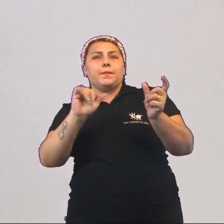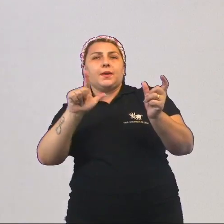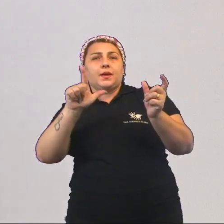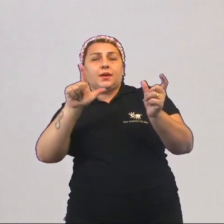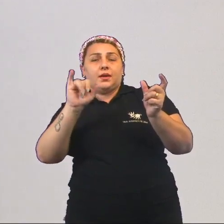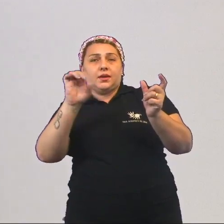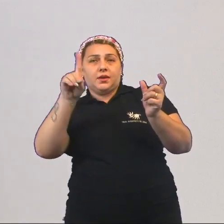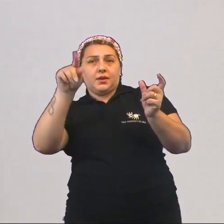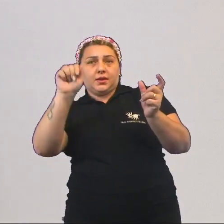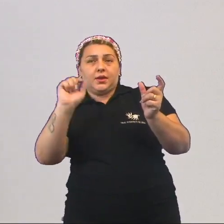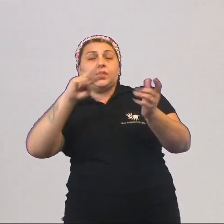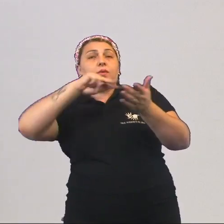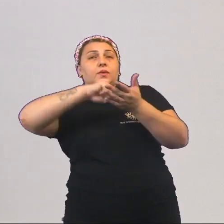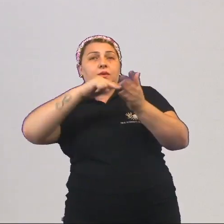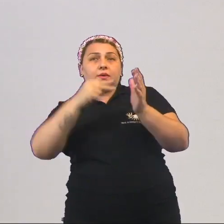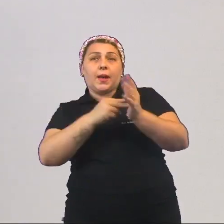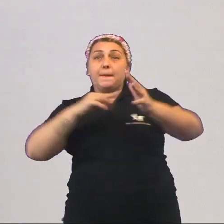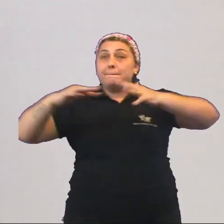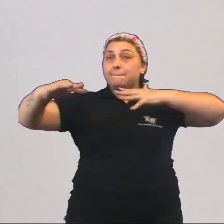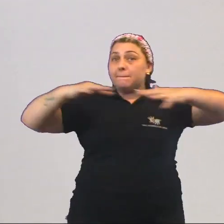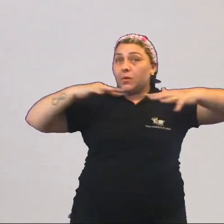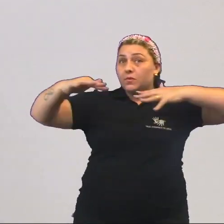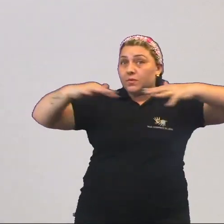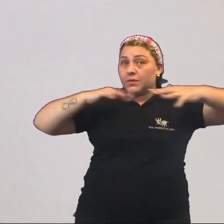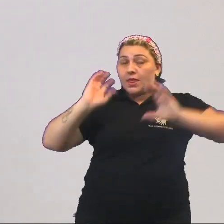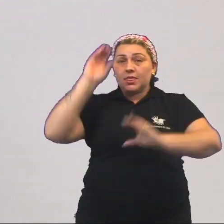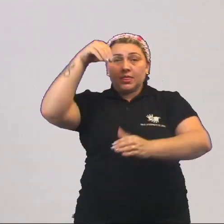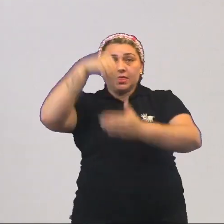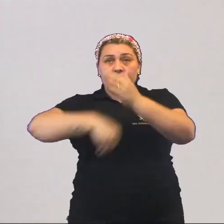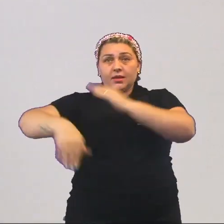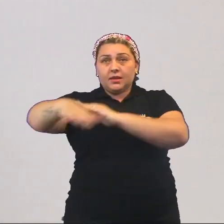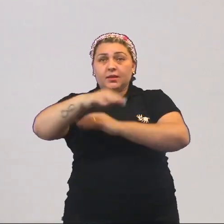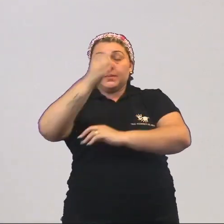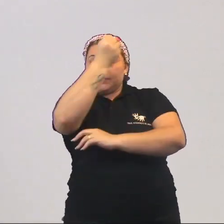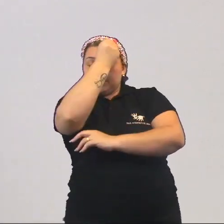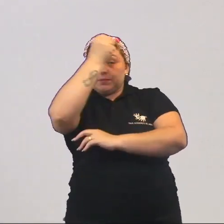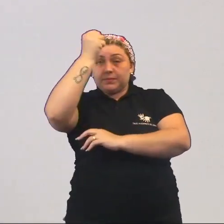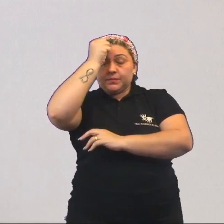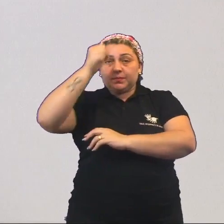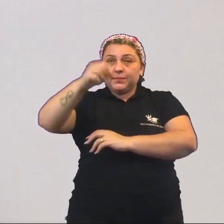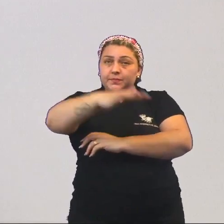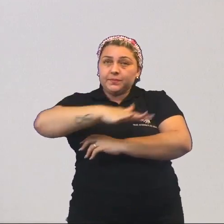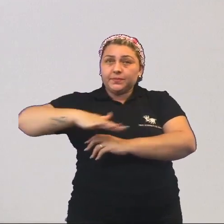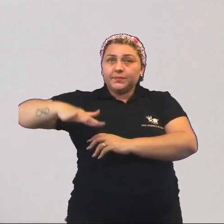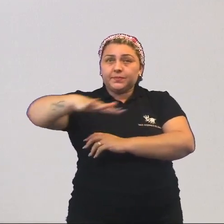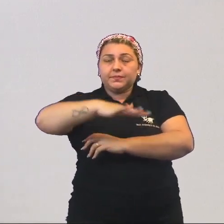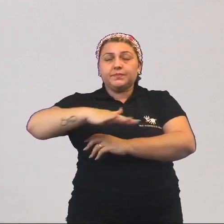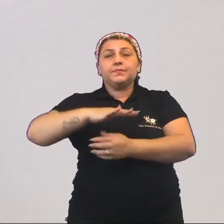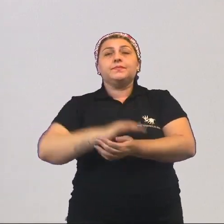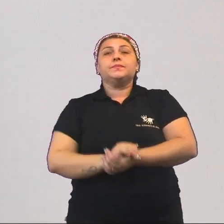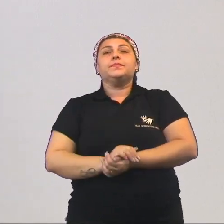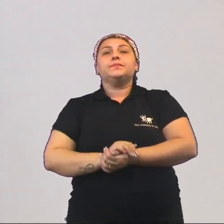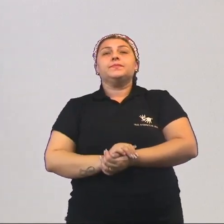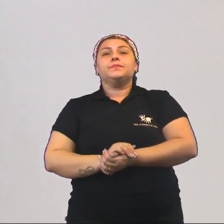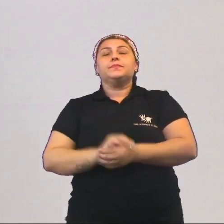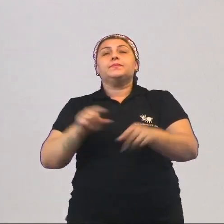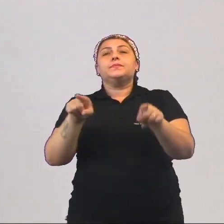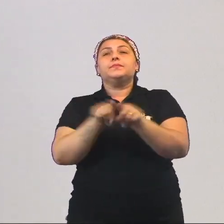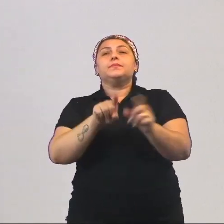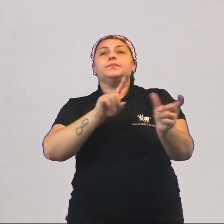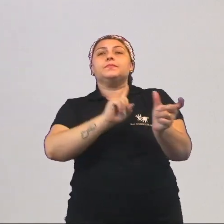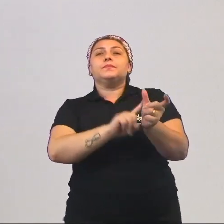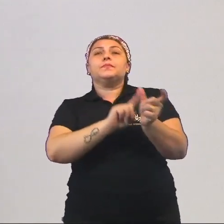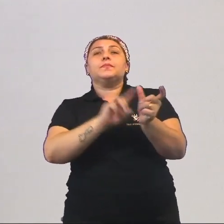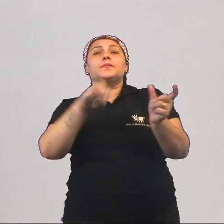Que tem o mesmo sentido de movimento dentro da sociologia. Na sociologia, nós empregamos o